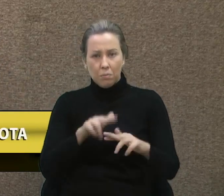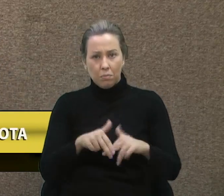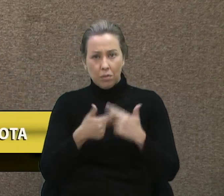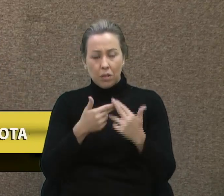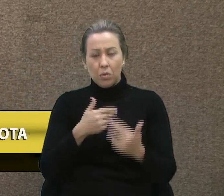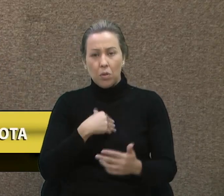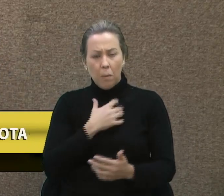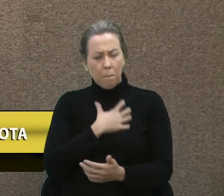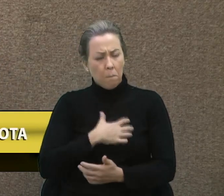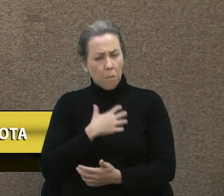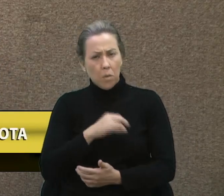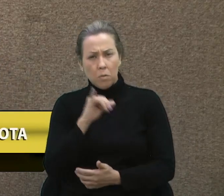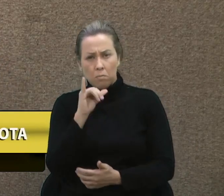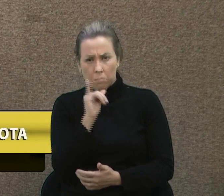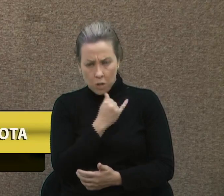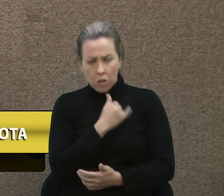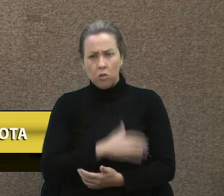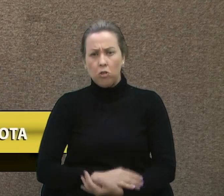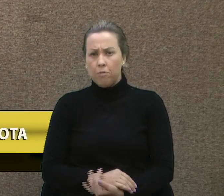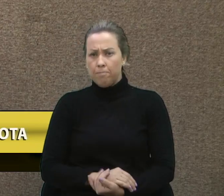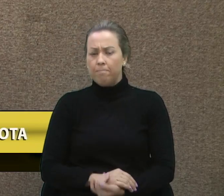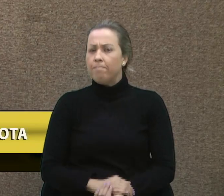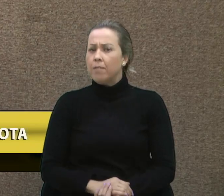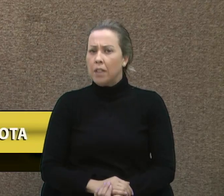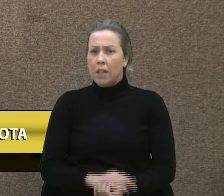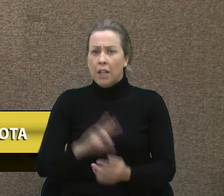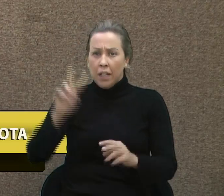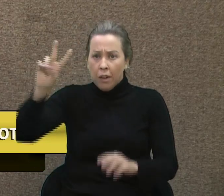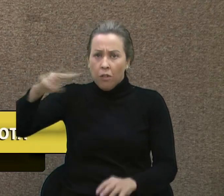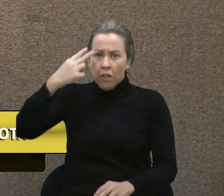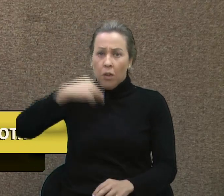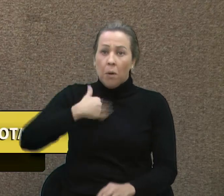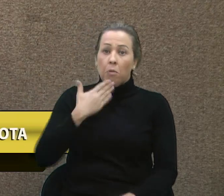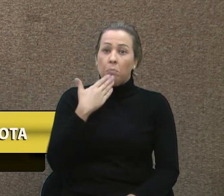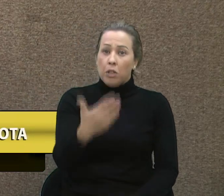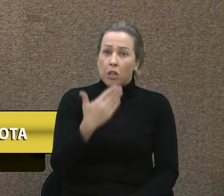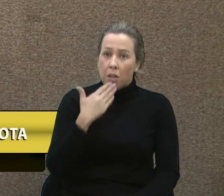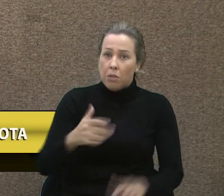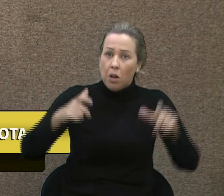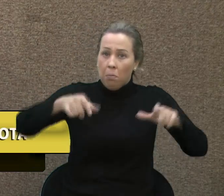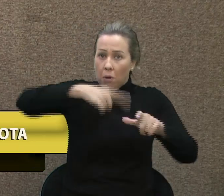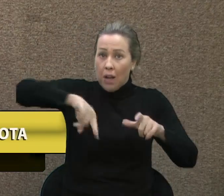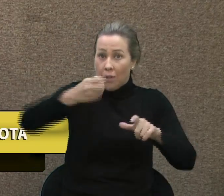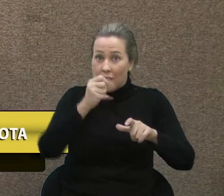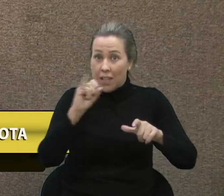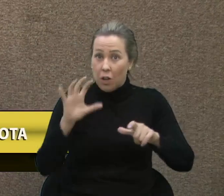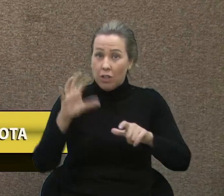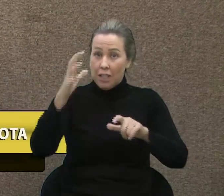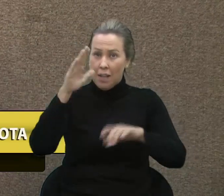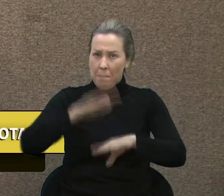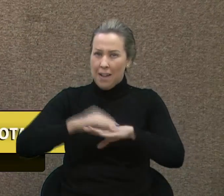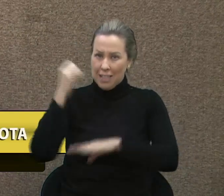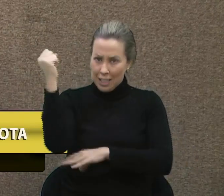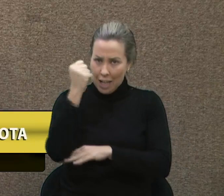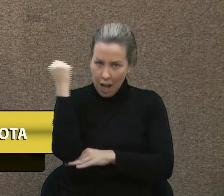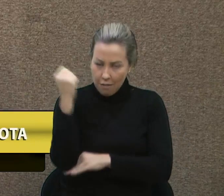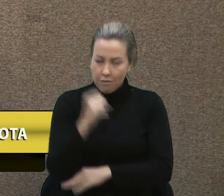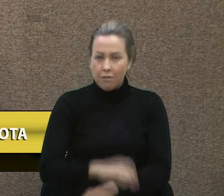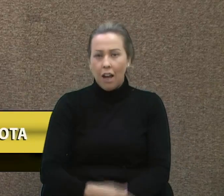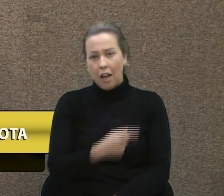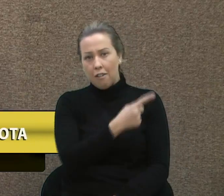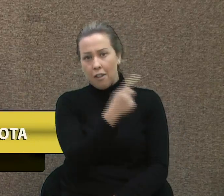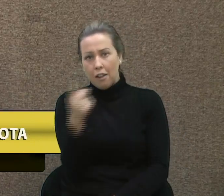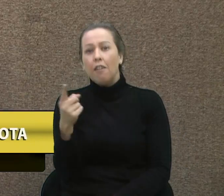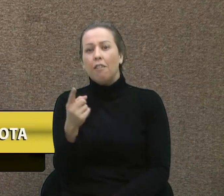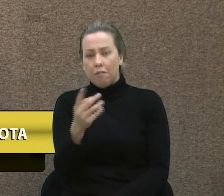indignação de que não nos enxergaram e que, se vier acontecer o pior, aí vocês vão